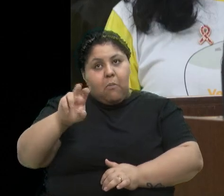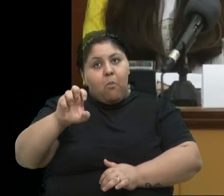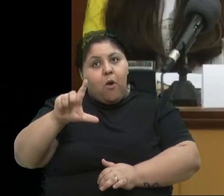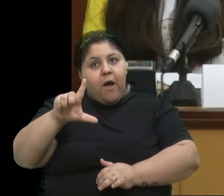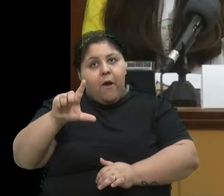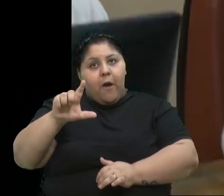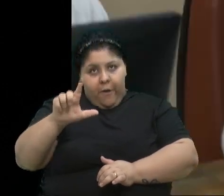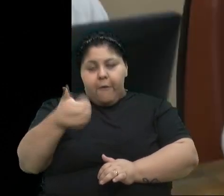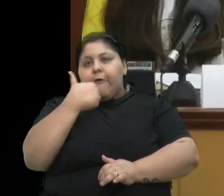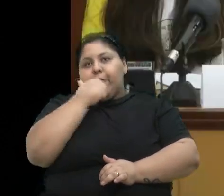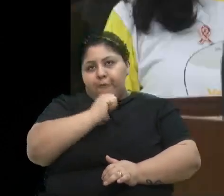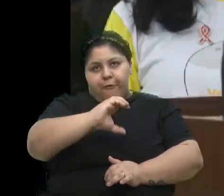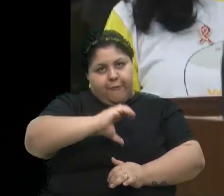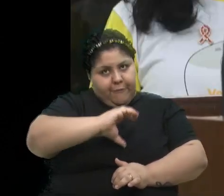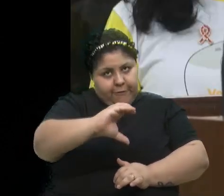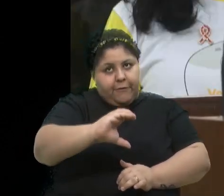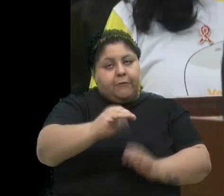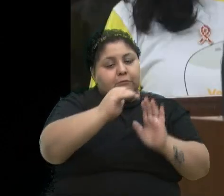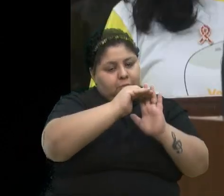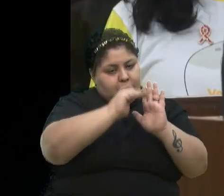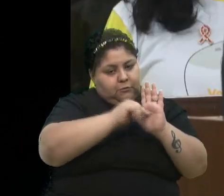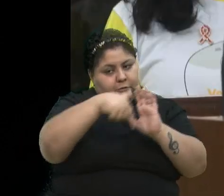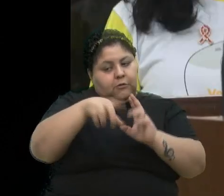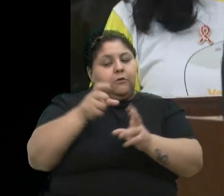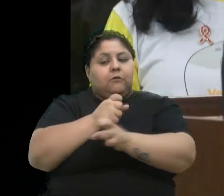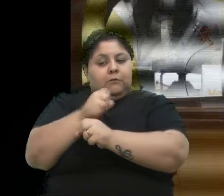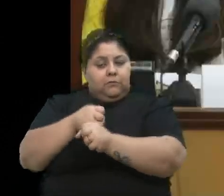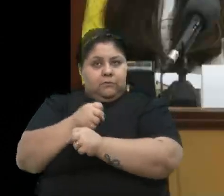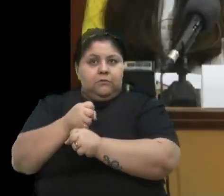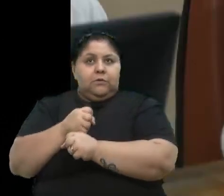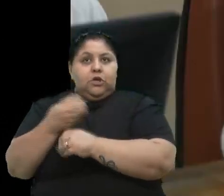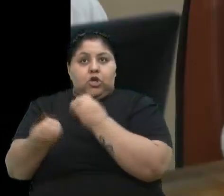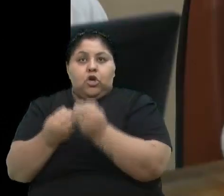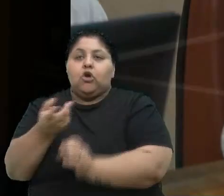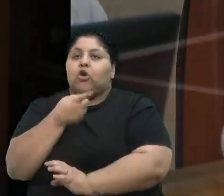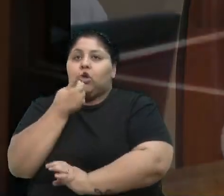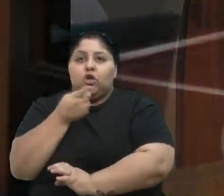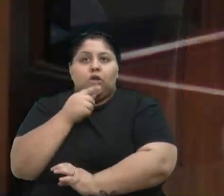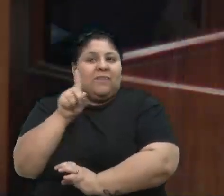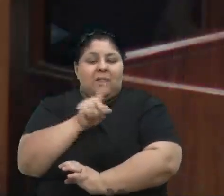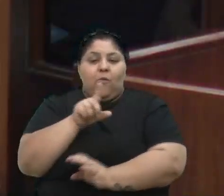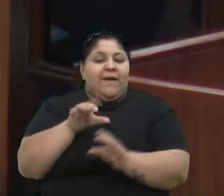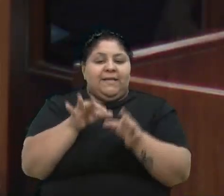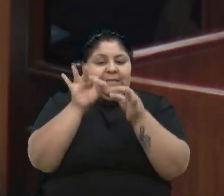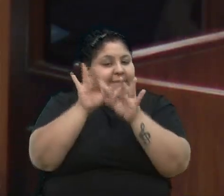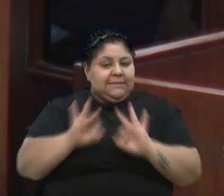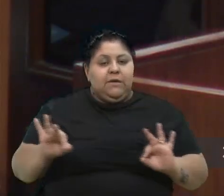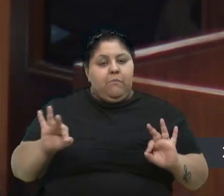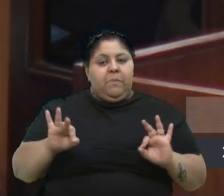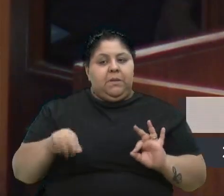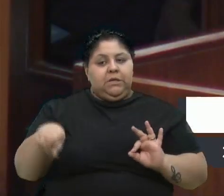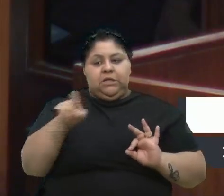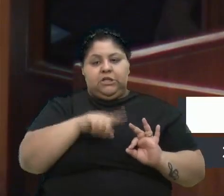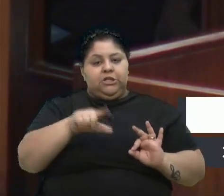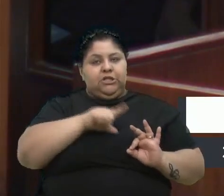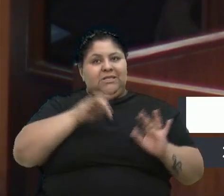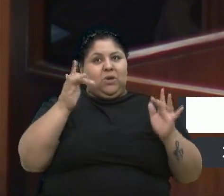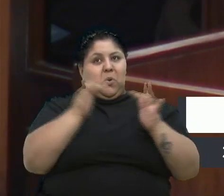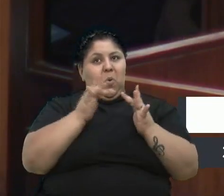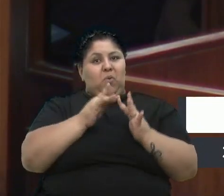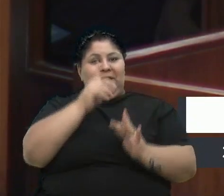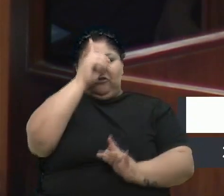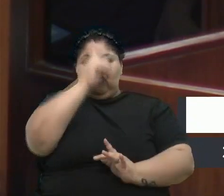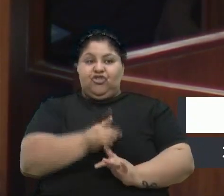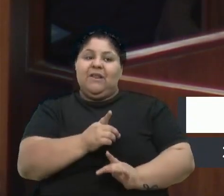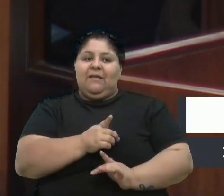programa, do vereador por um dia desse ano. E, como eu falei, não é algo simples. A gente mantém um contato direto com os